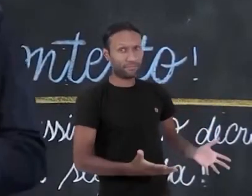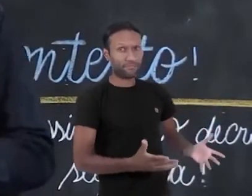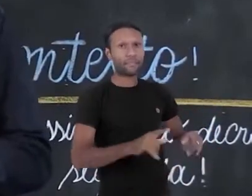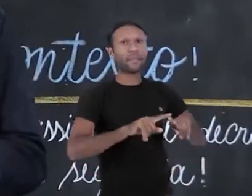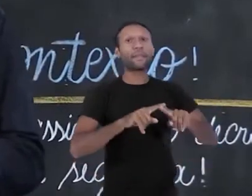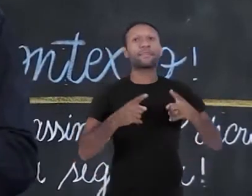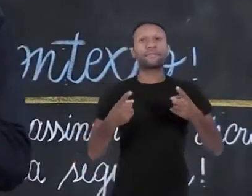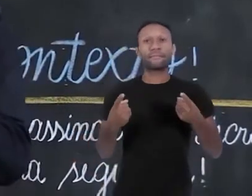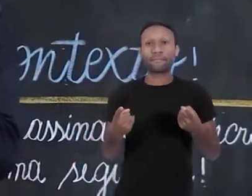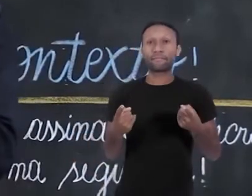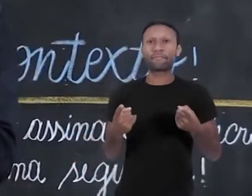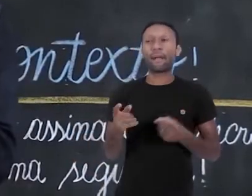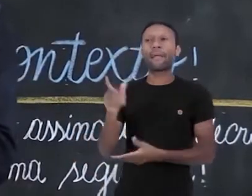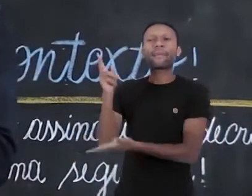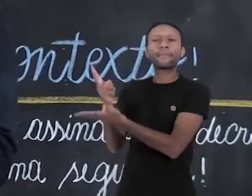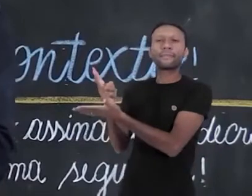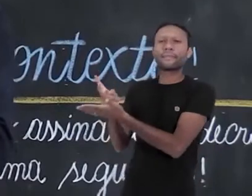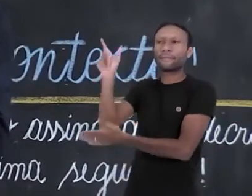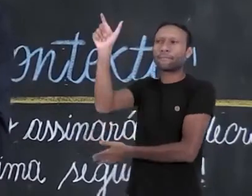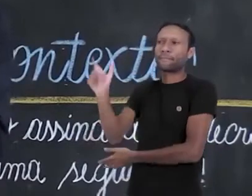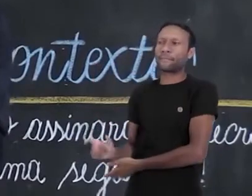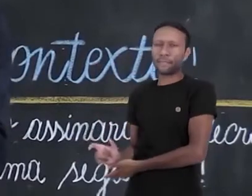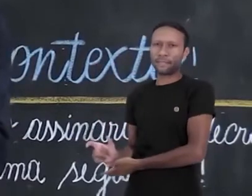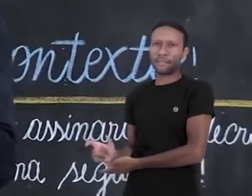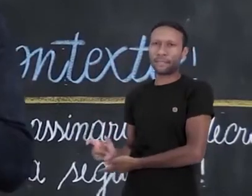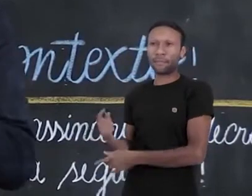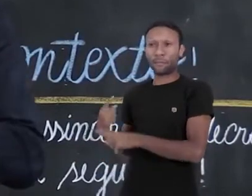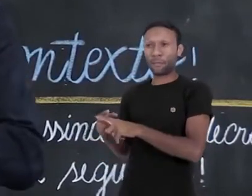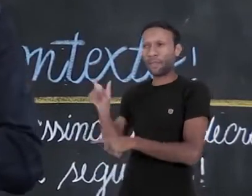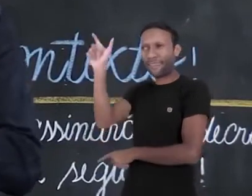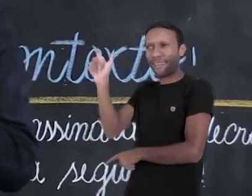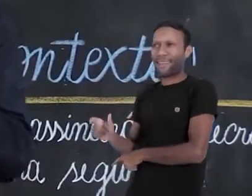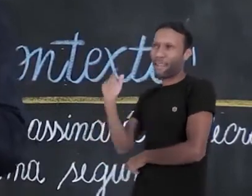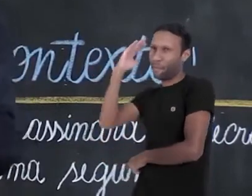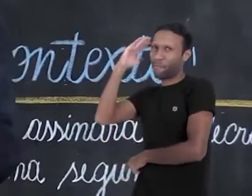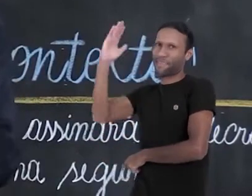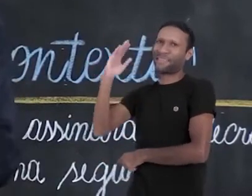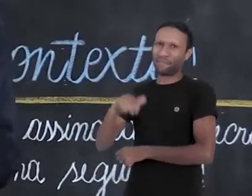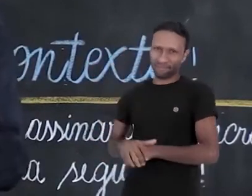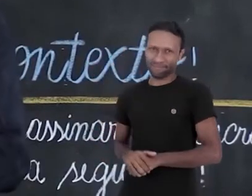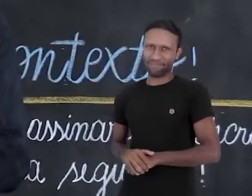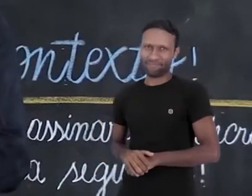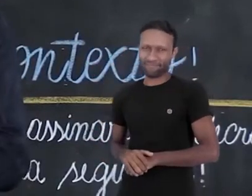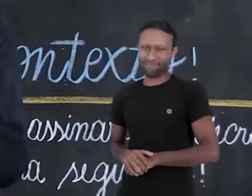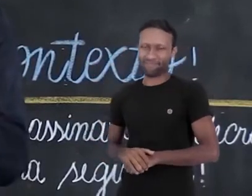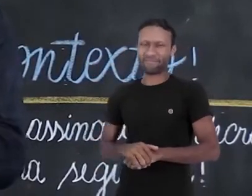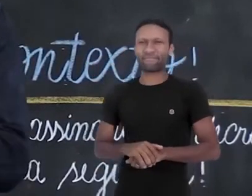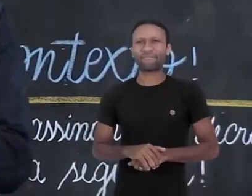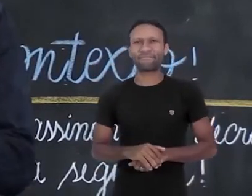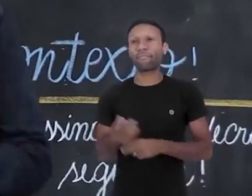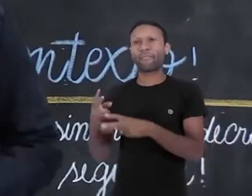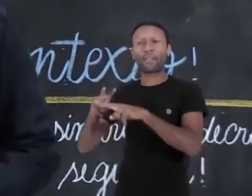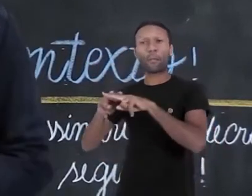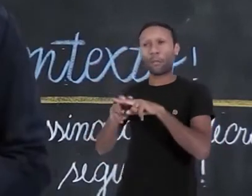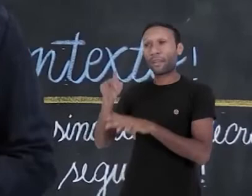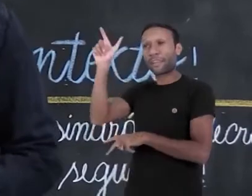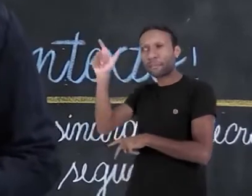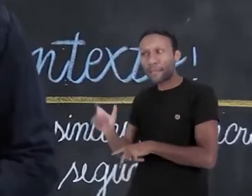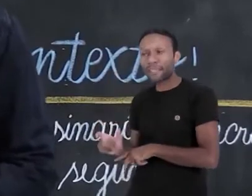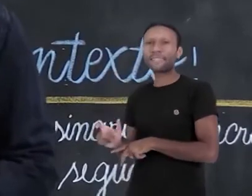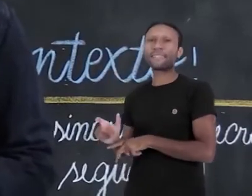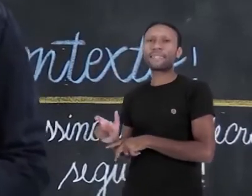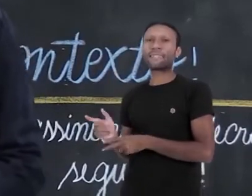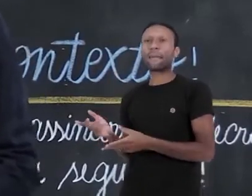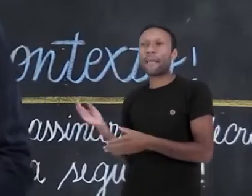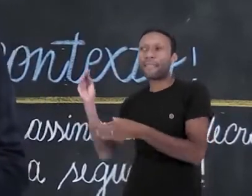deixou de ser o sujeito, porque ela é o elemento sobre o qual eu estou falando. Eu estou me referindo a esse sujeito. Por isso que o sujeito é muito mais